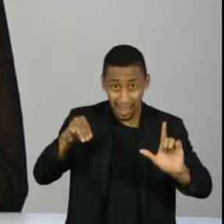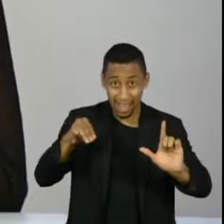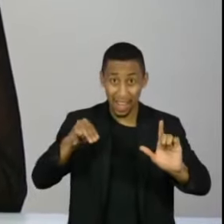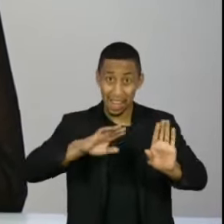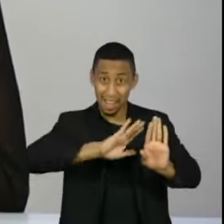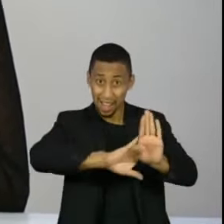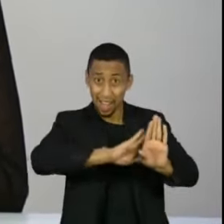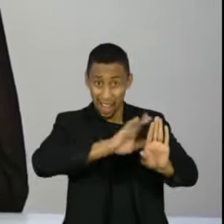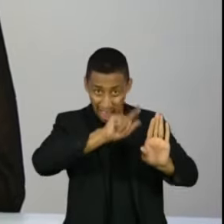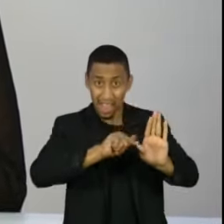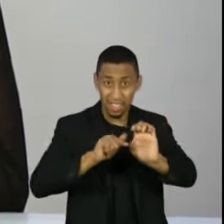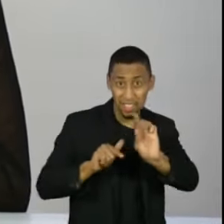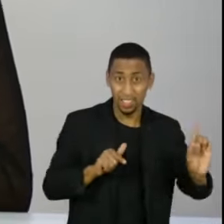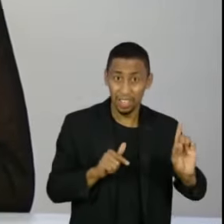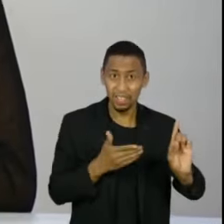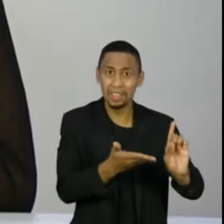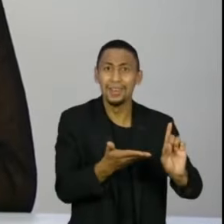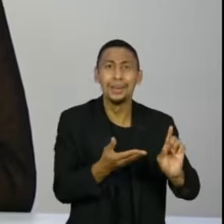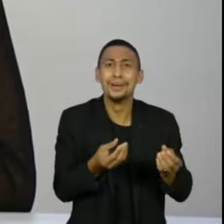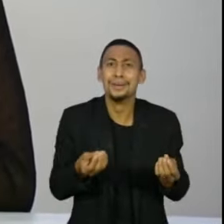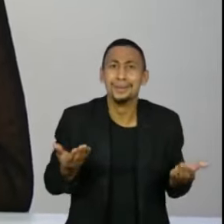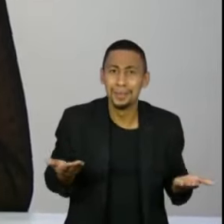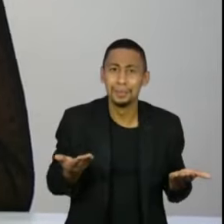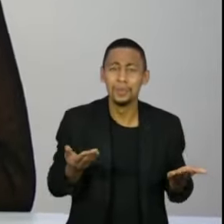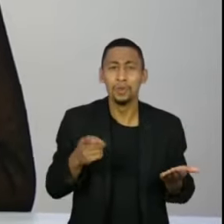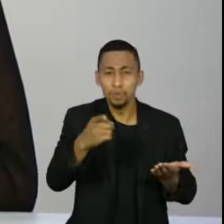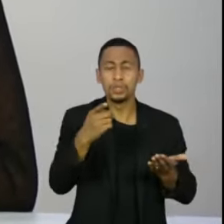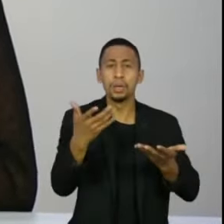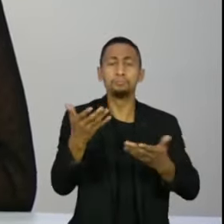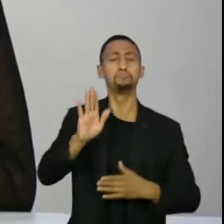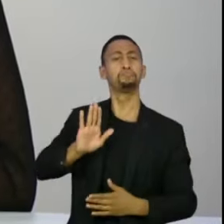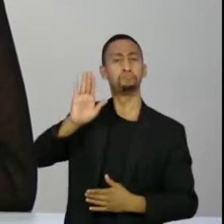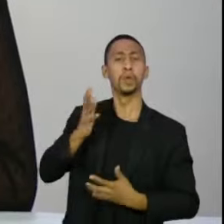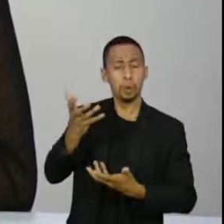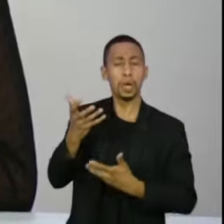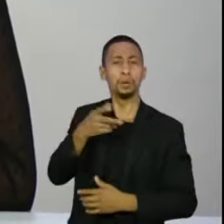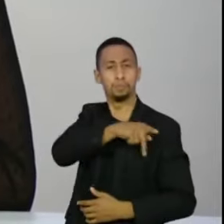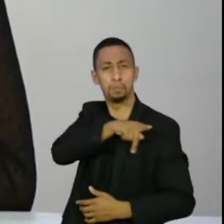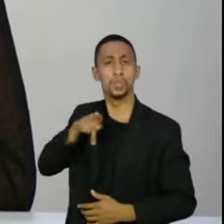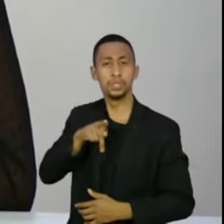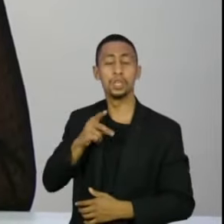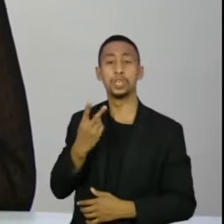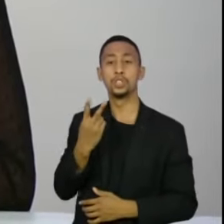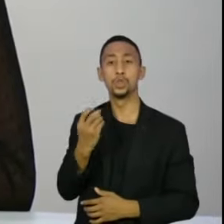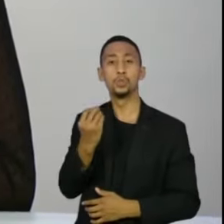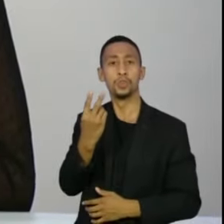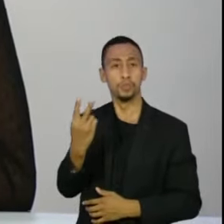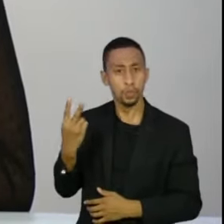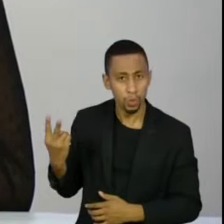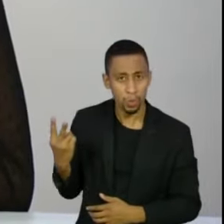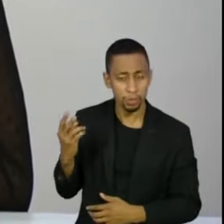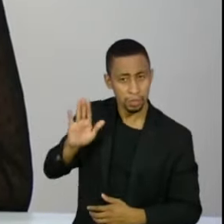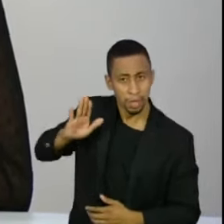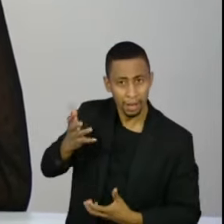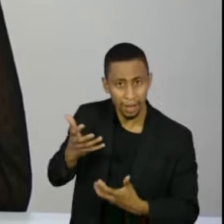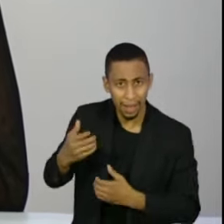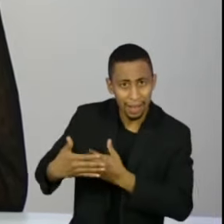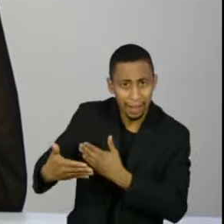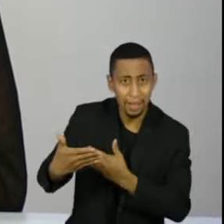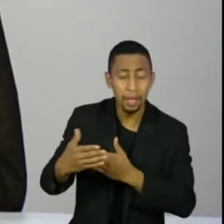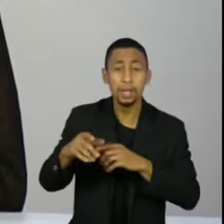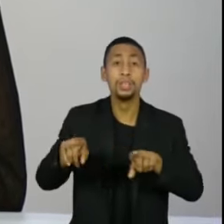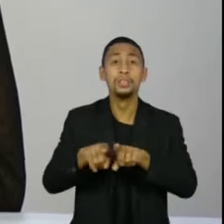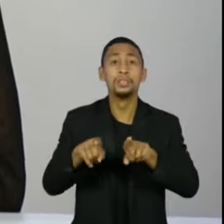para o centro? Porque o que circula nos bastidores em Brasília é o senhor colocaria o nome do senhor à disposição em 2022. E o senhor chegou acompanhado do Alexandre Silveira, que é o presidente